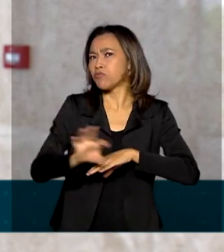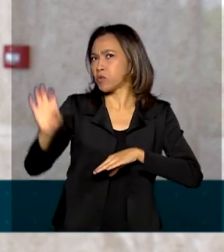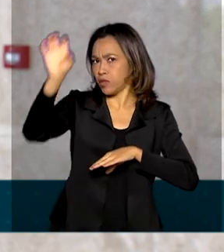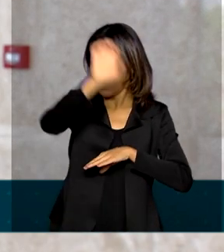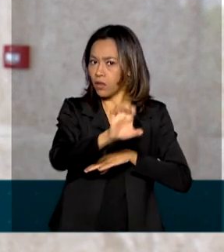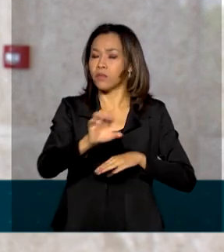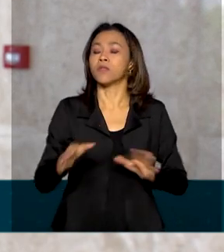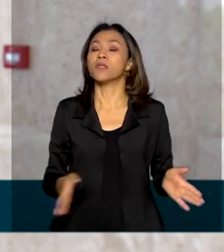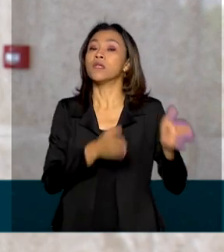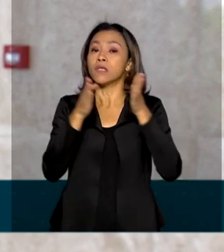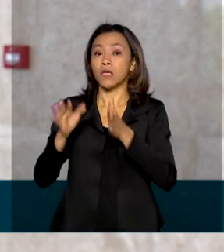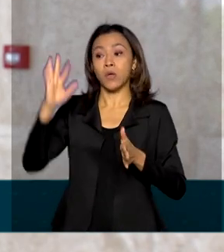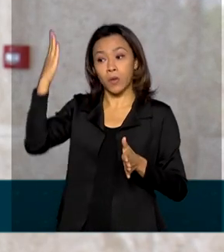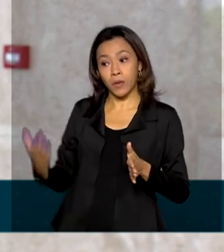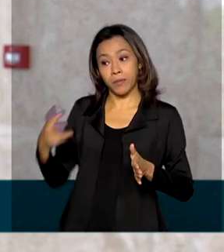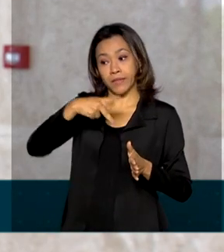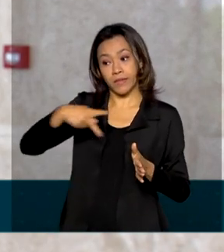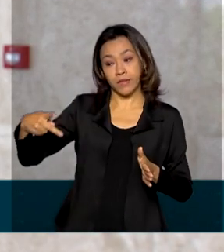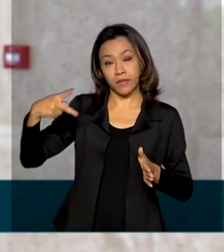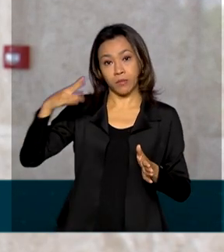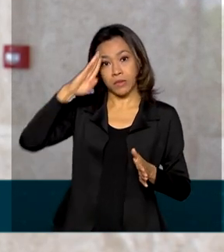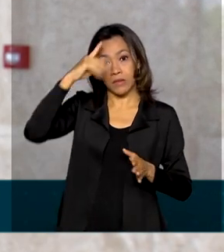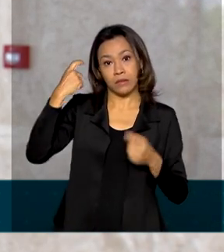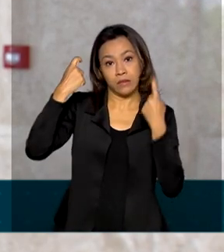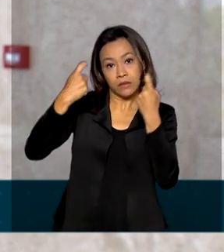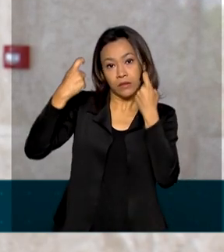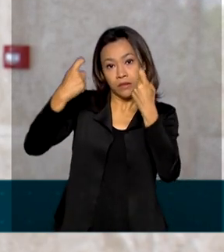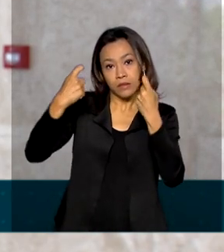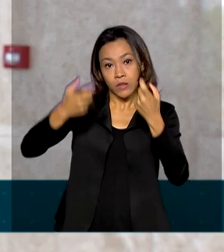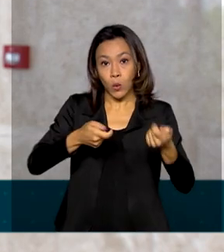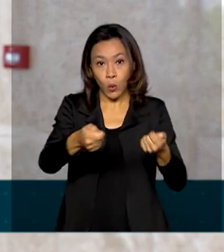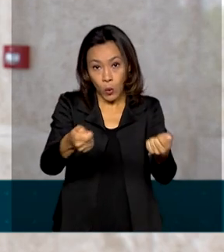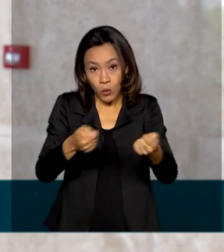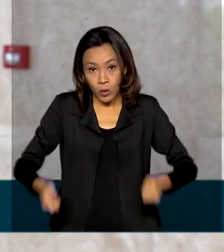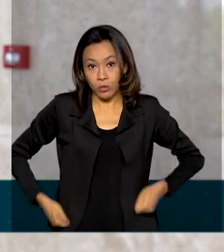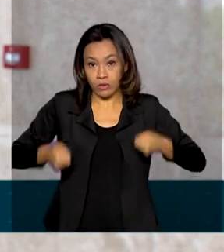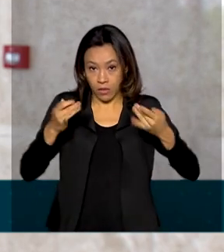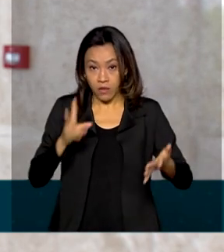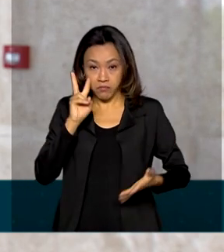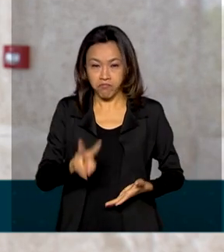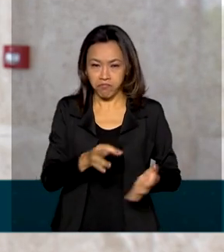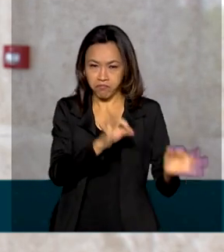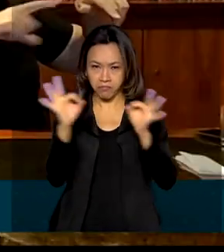Bolsonaro manifestou preocupação aí com o controle dos gastos. Vamos ouvir o que ele disse.